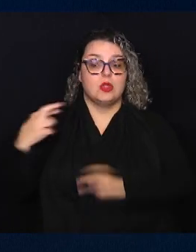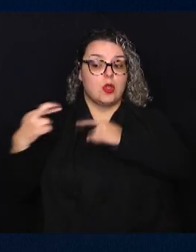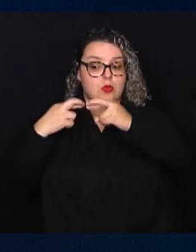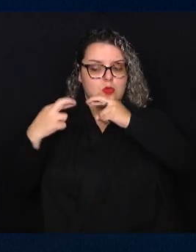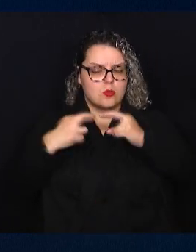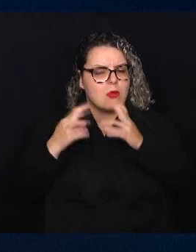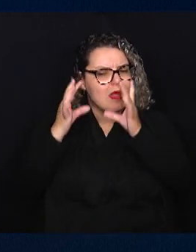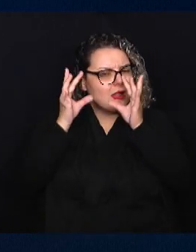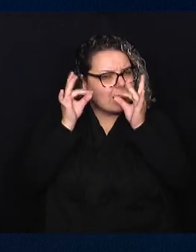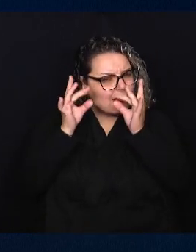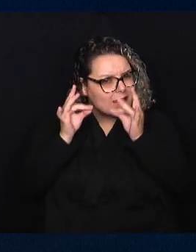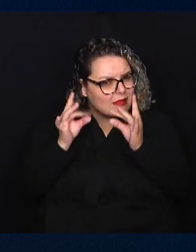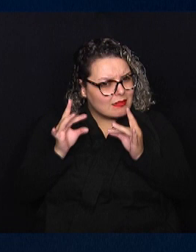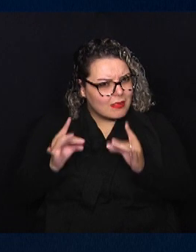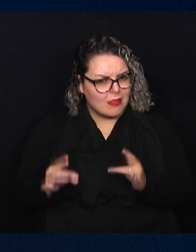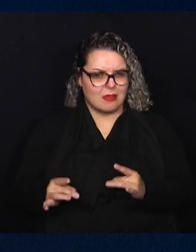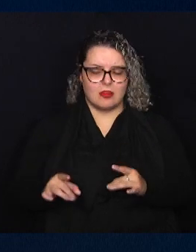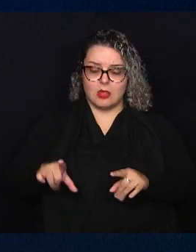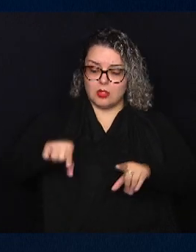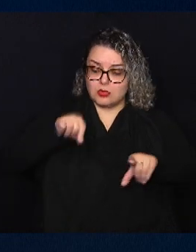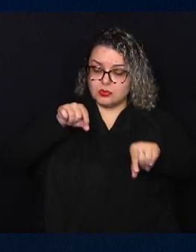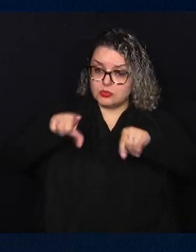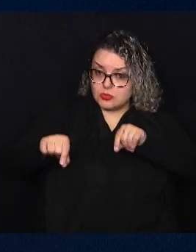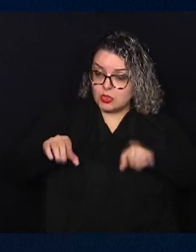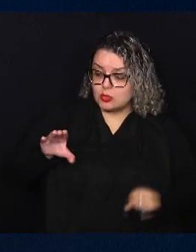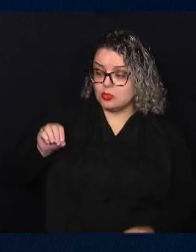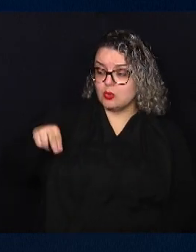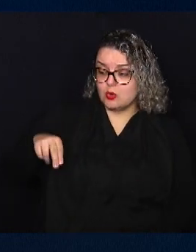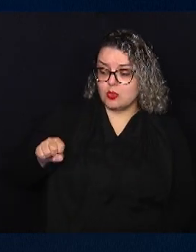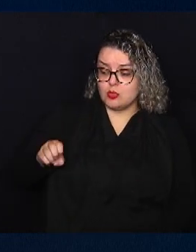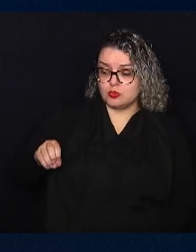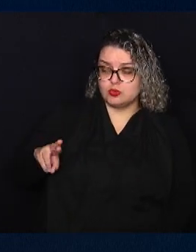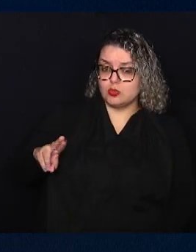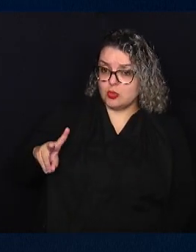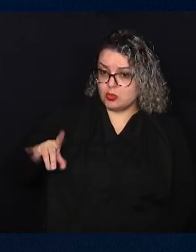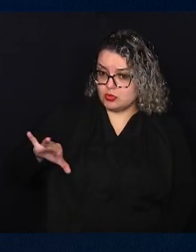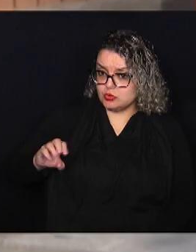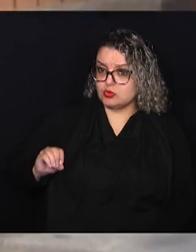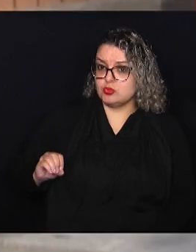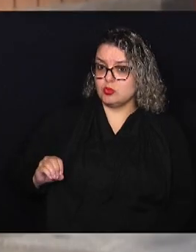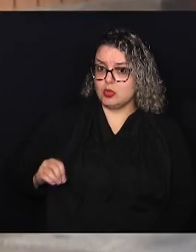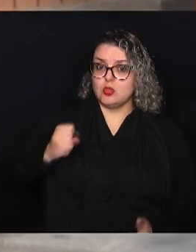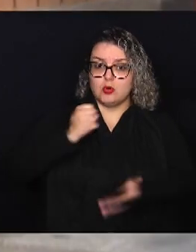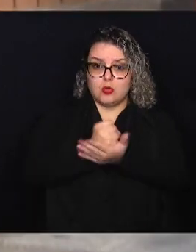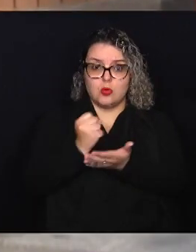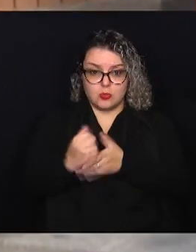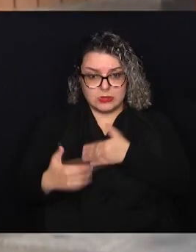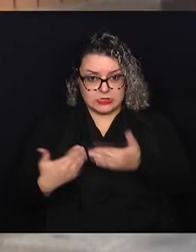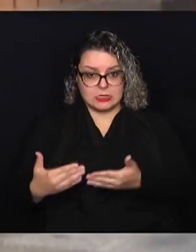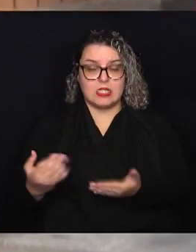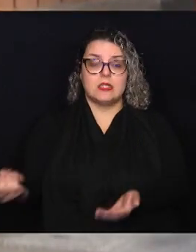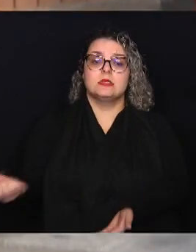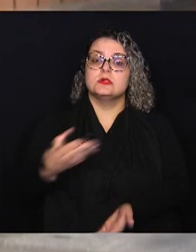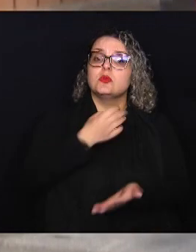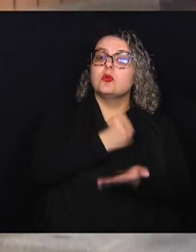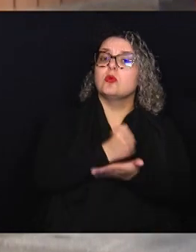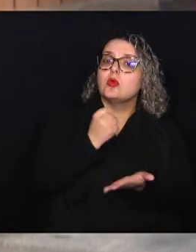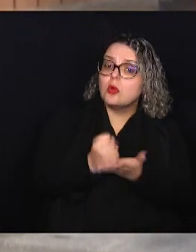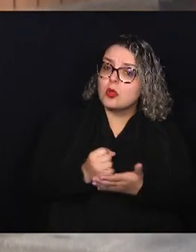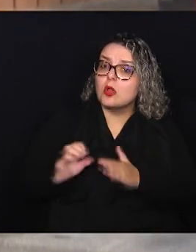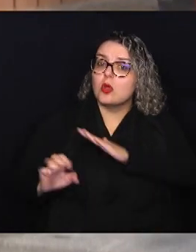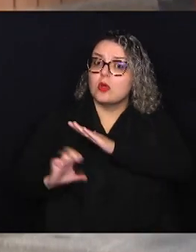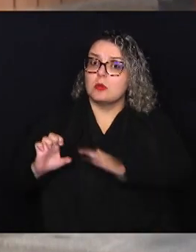minuciosamente a seleção do consórcio e a execução do contrato em vigor. Esse novo contrato com a empresa